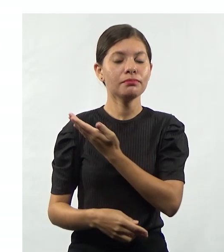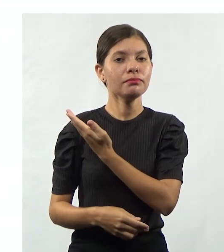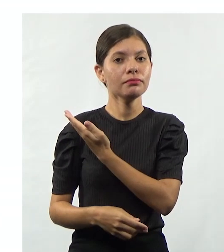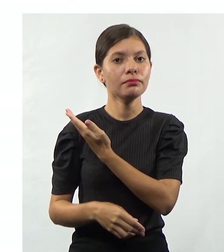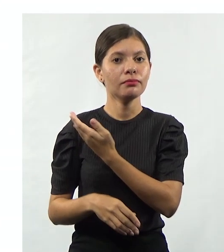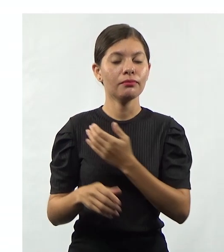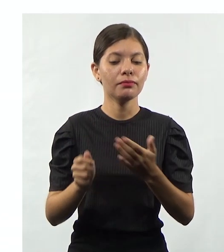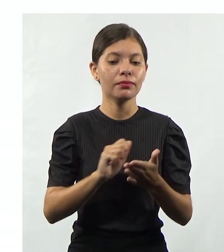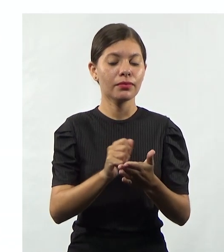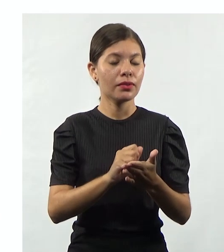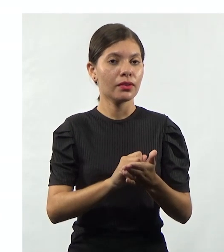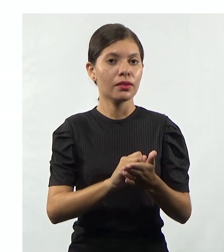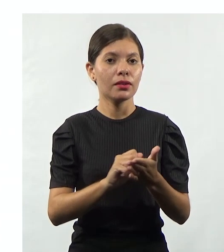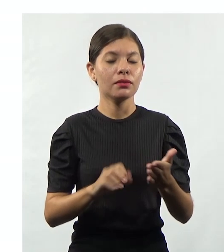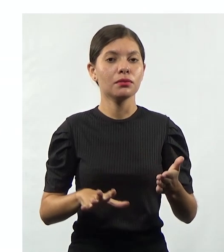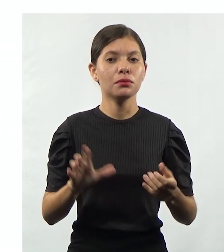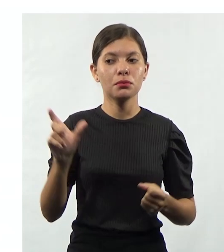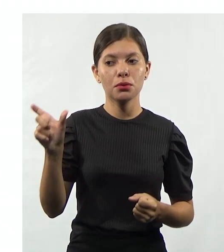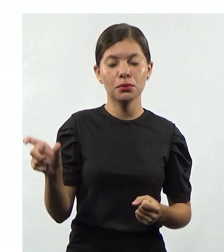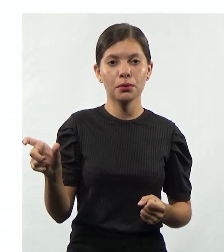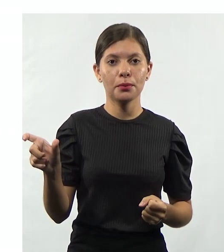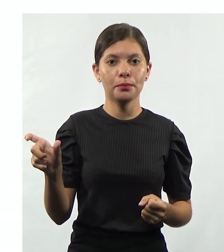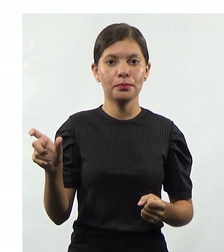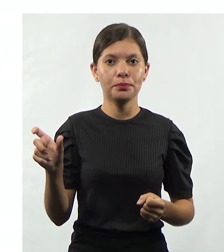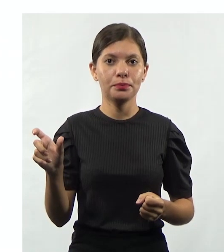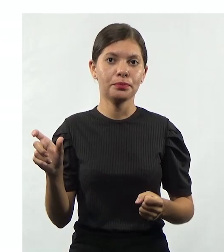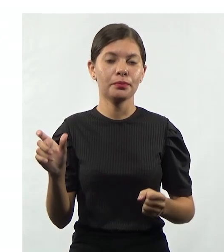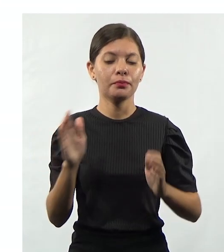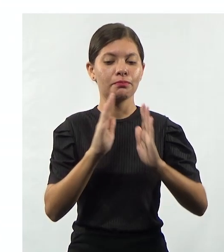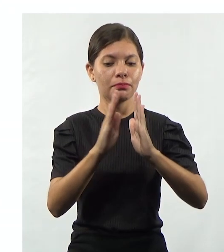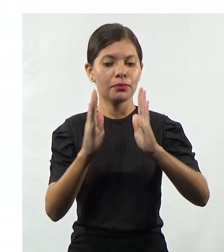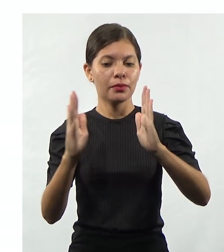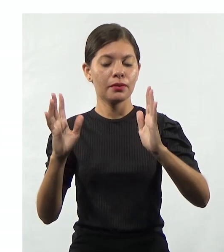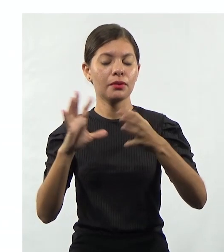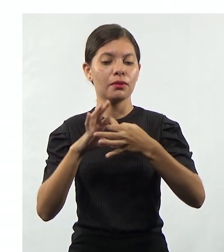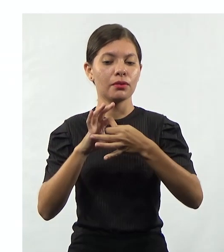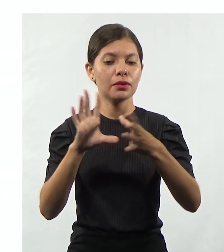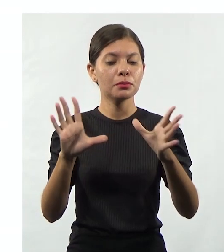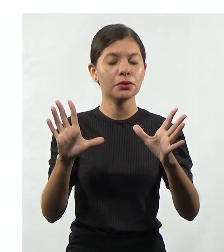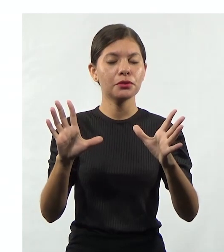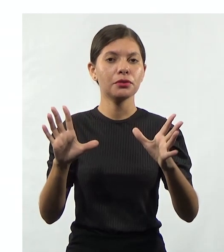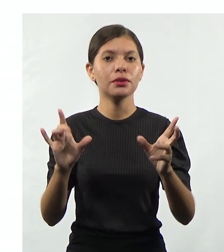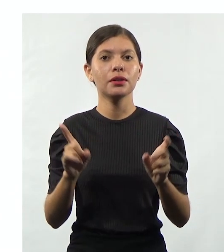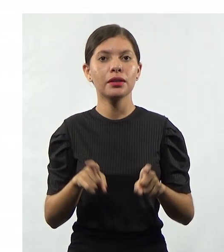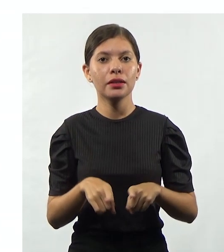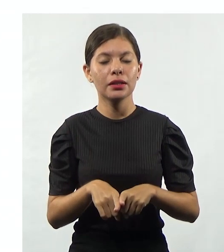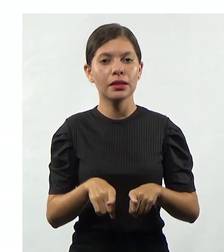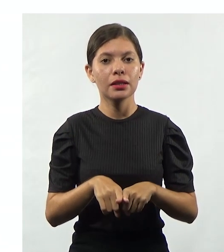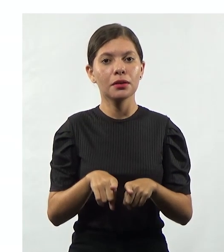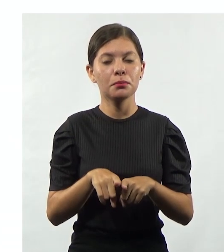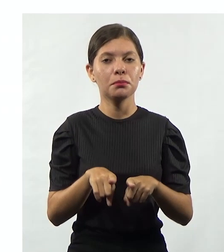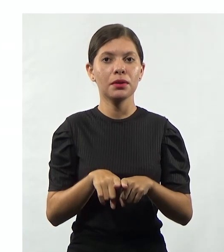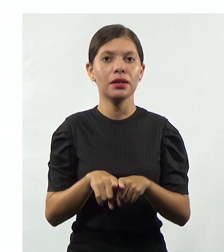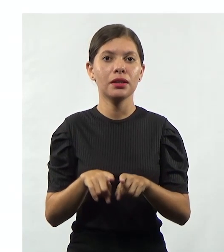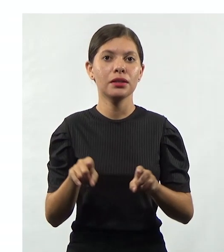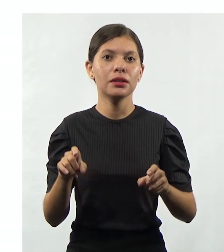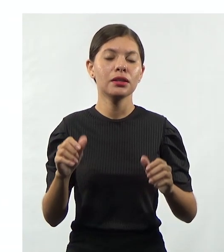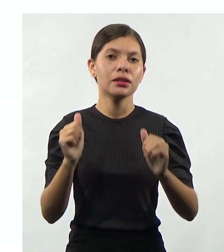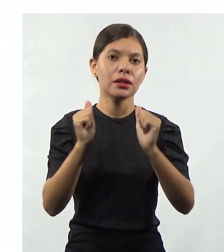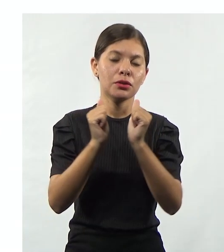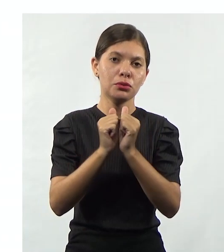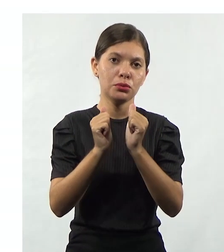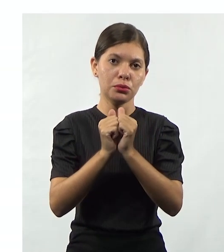está disponível para vocês também lá na biblioteca virtual. Uma outra questão que está muito ligada à estratégia